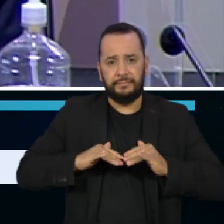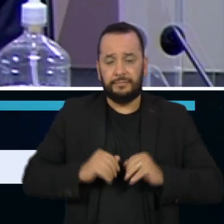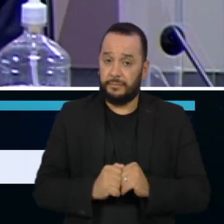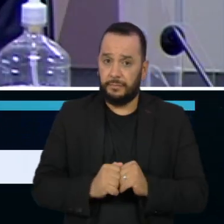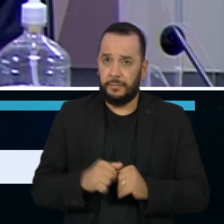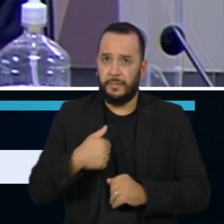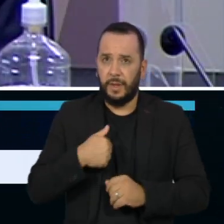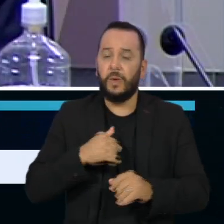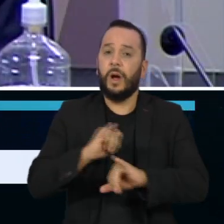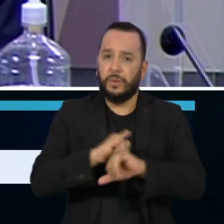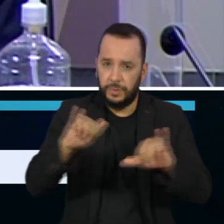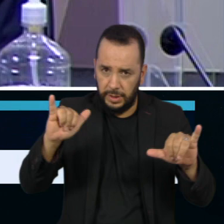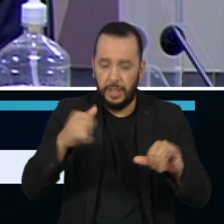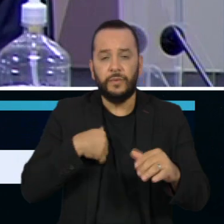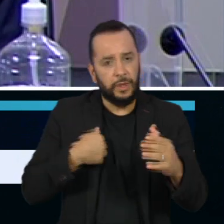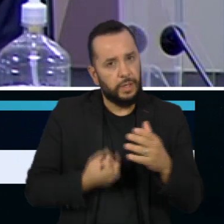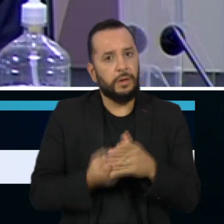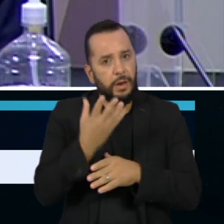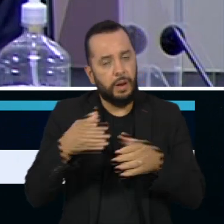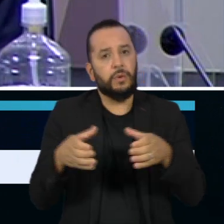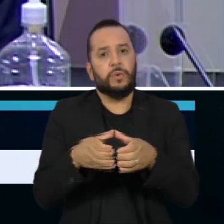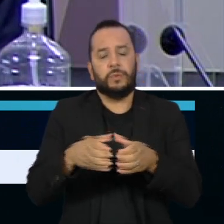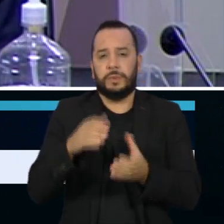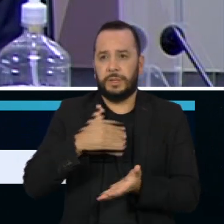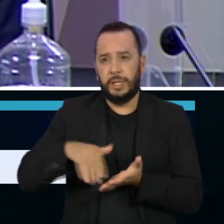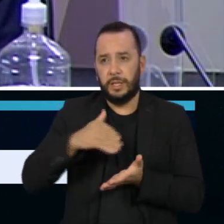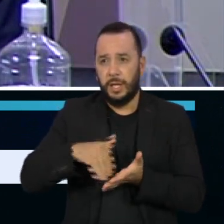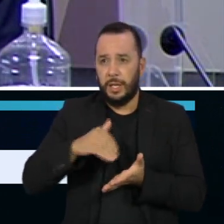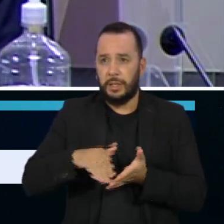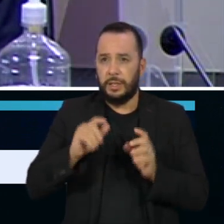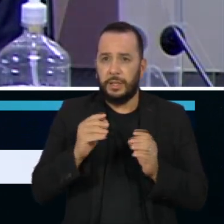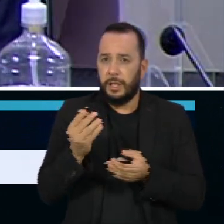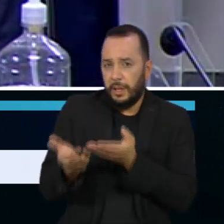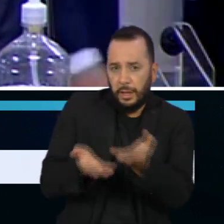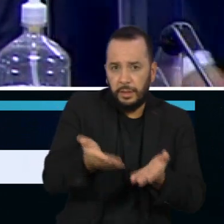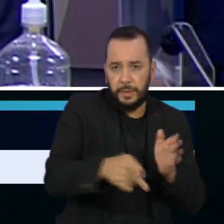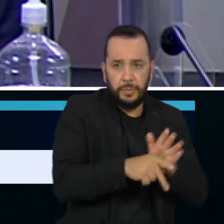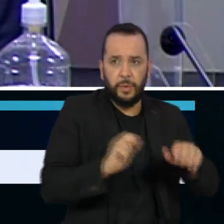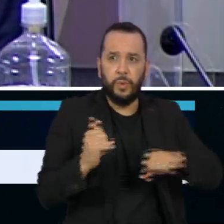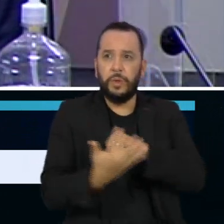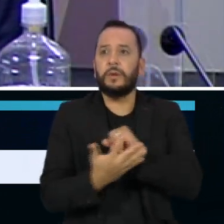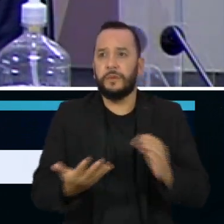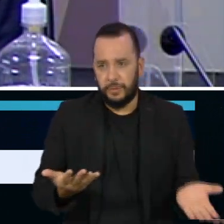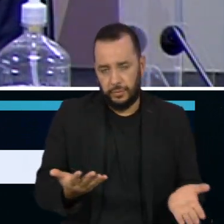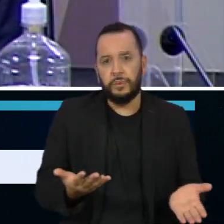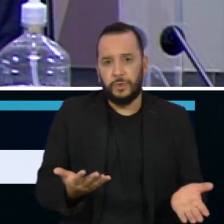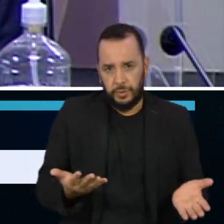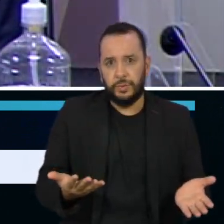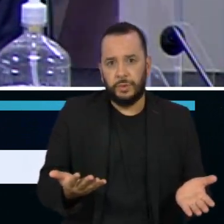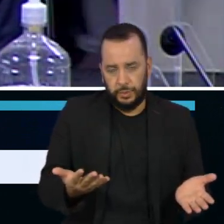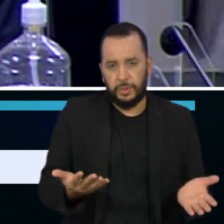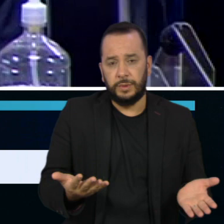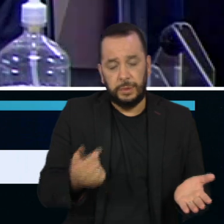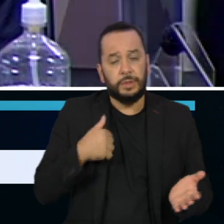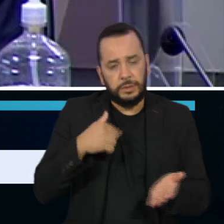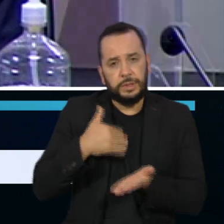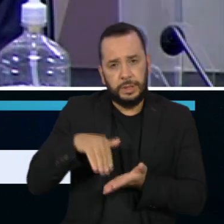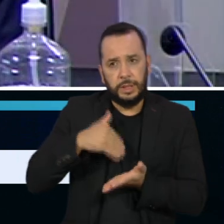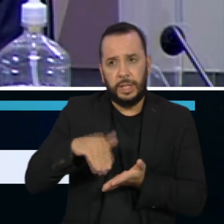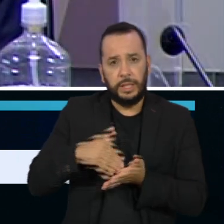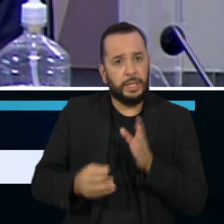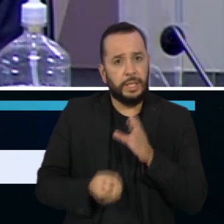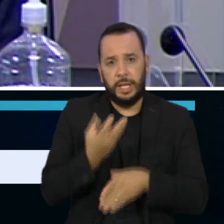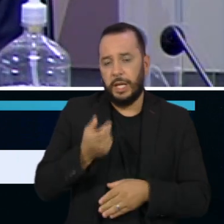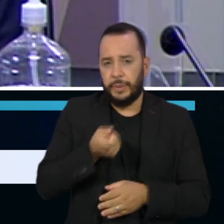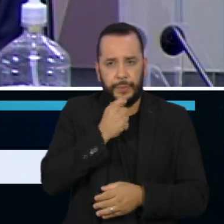gestão que iríamos criar uma secretaria extraordinária de enfrentamento à pandemia da Covid-19. Essa secretaria ainda não foi